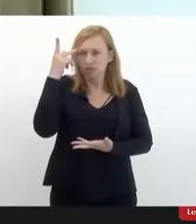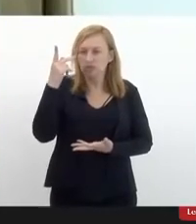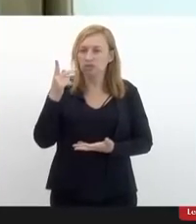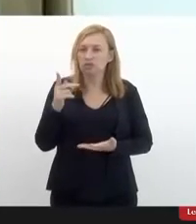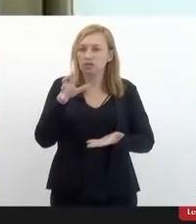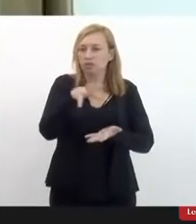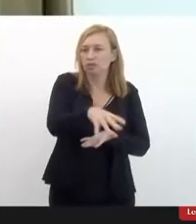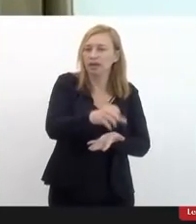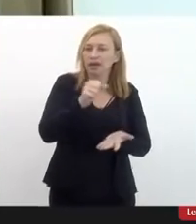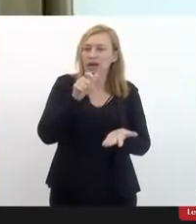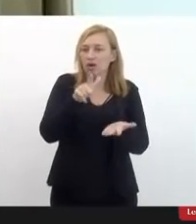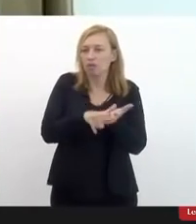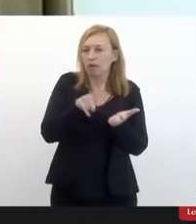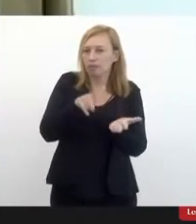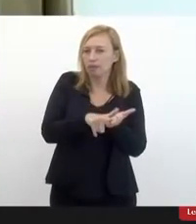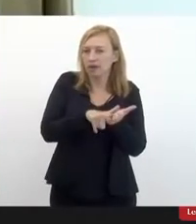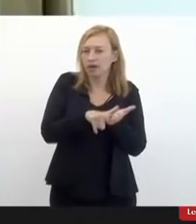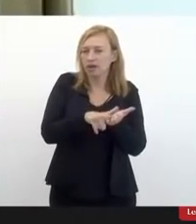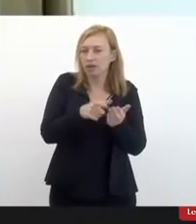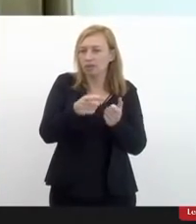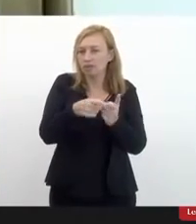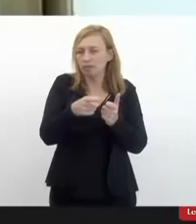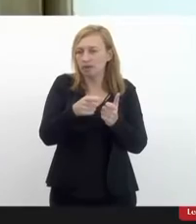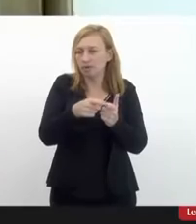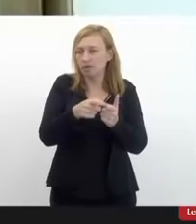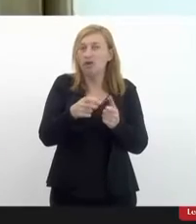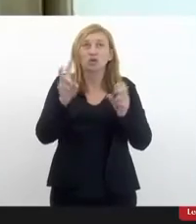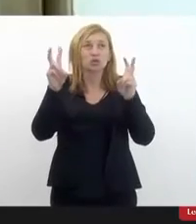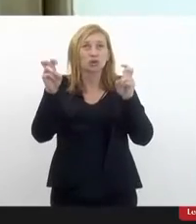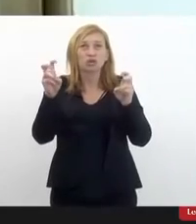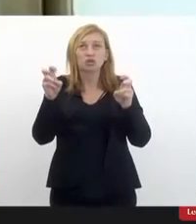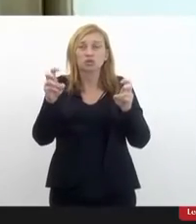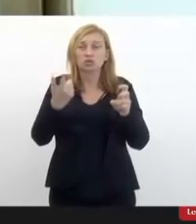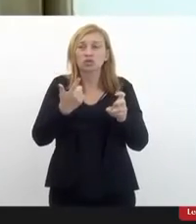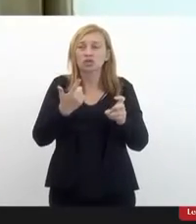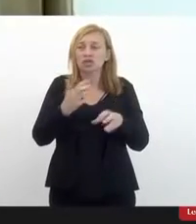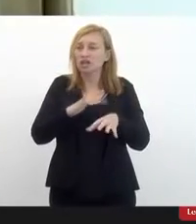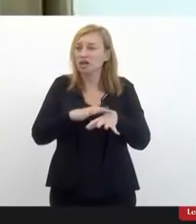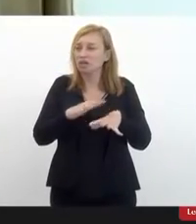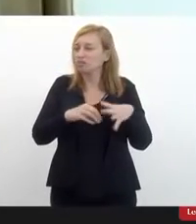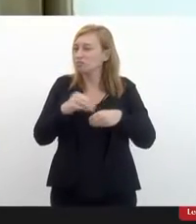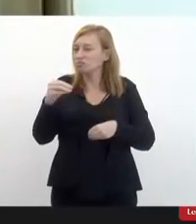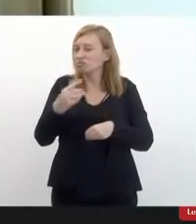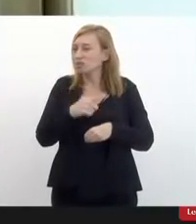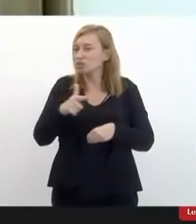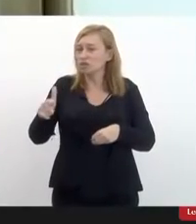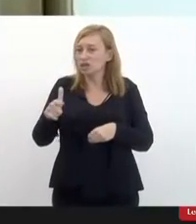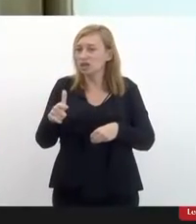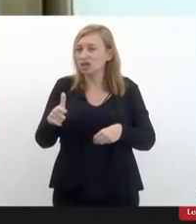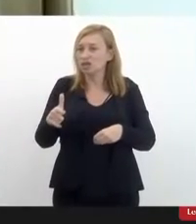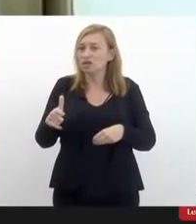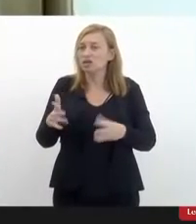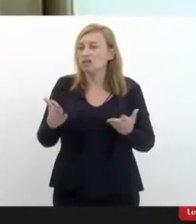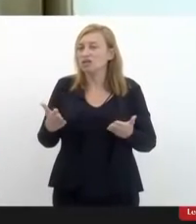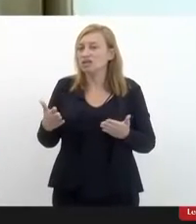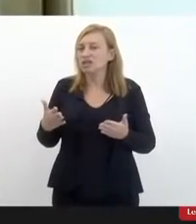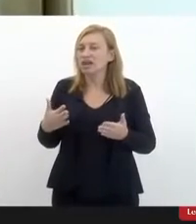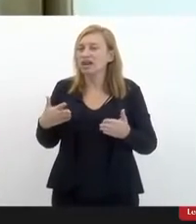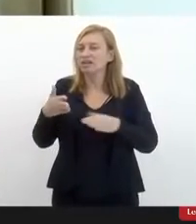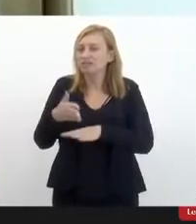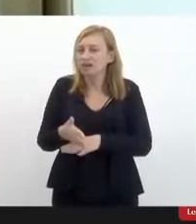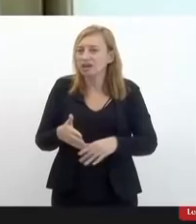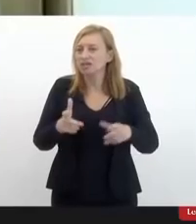laudo de uma situação que é imutável, ao mesmo tempo, você ocupava o sistema de saúde,